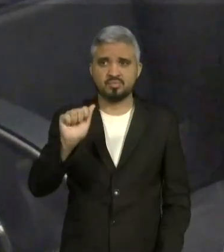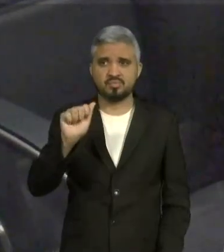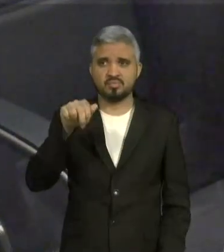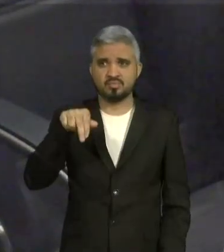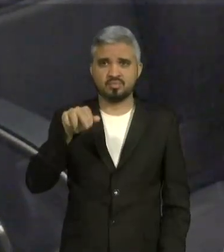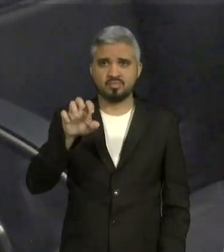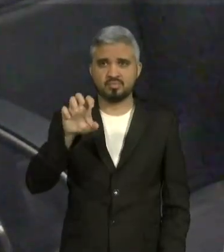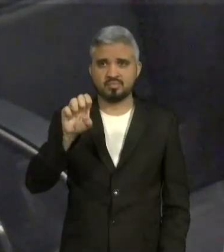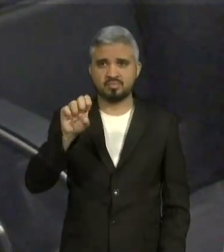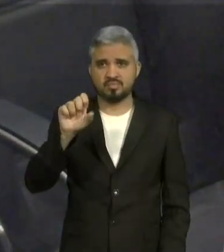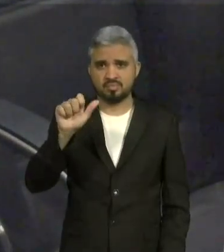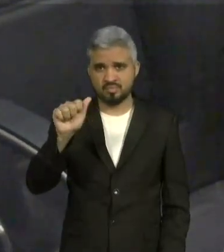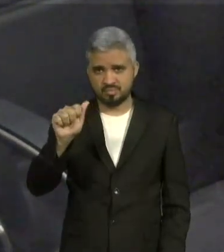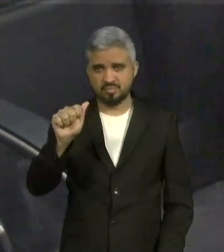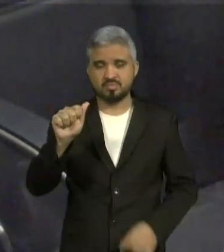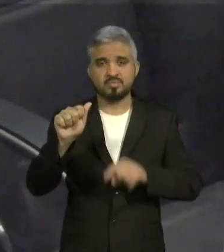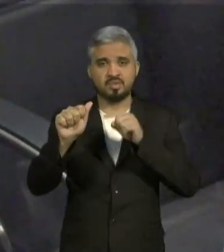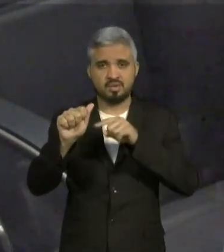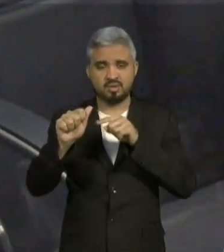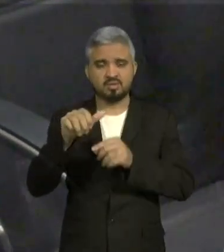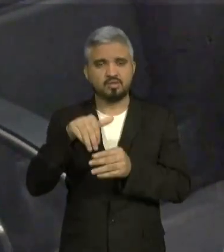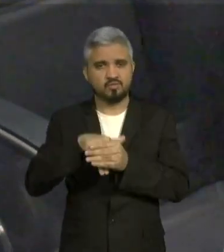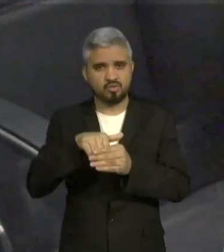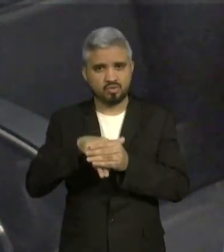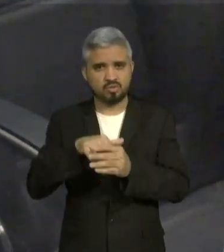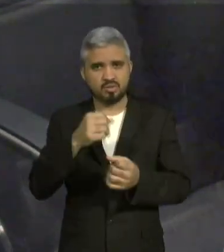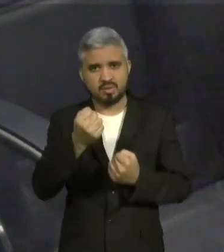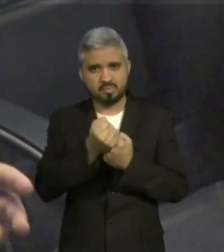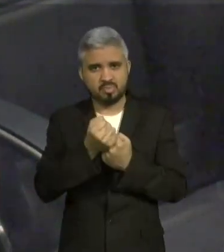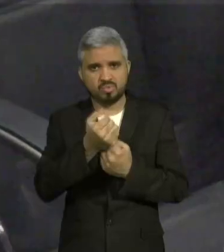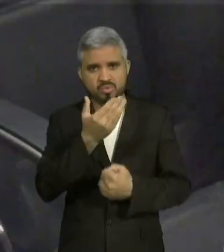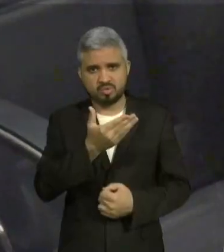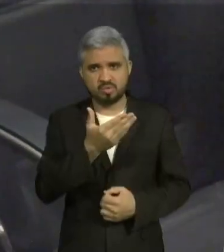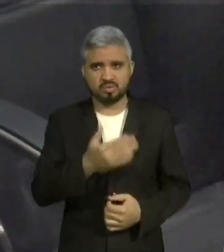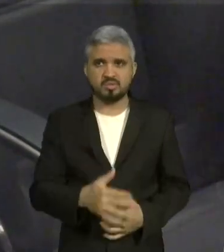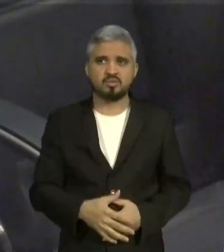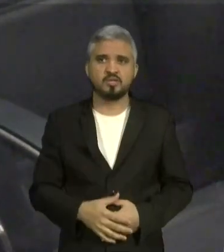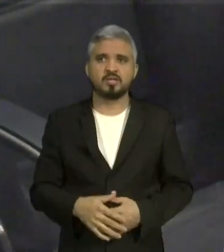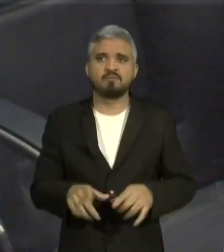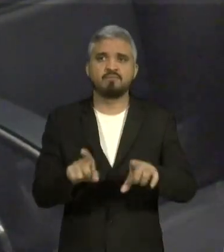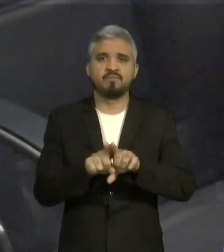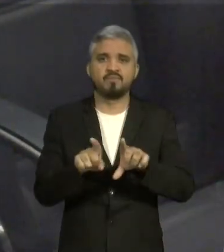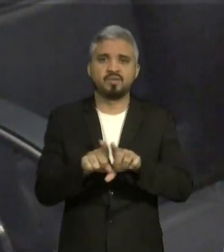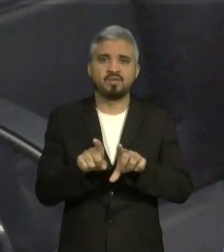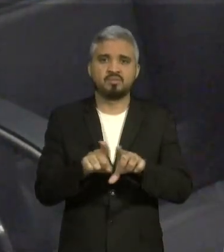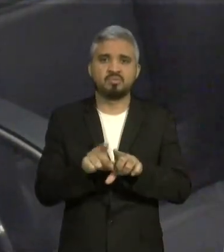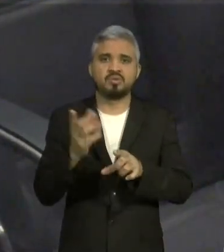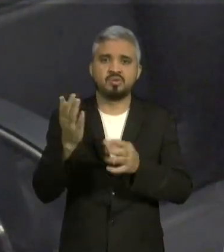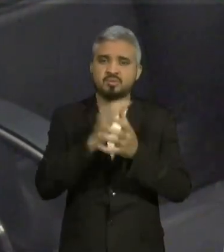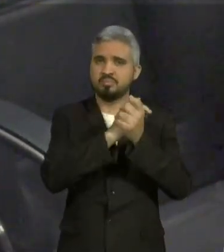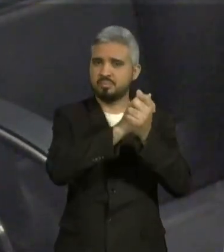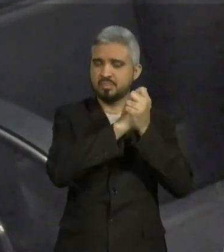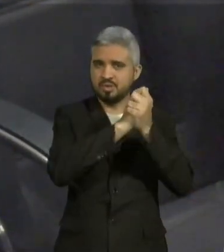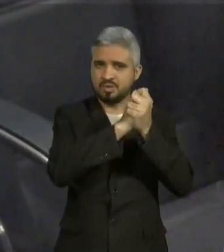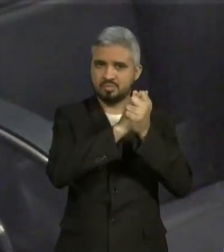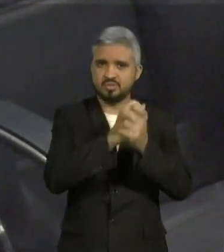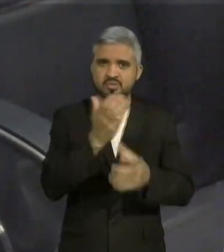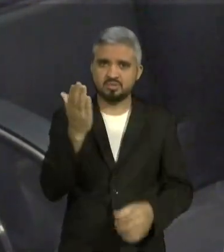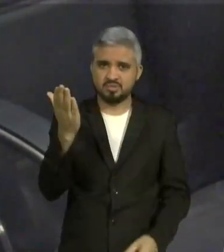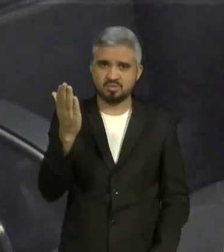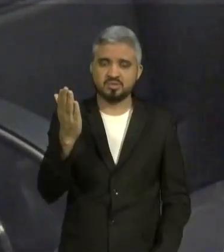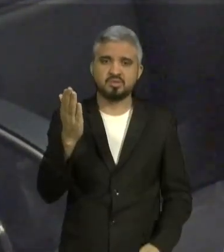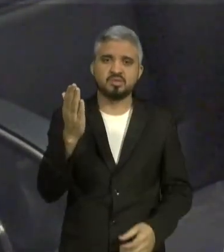grandiosa nessas eleições, e parabenizo também, senhora presidente, a sua eleição como vice-presidente desta casa,